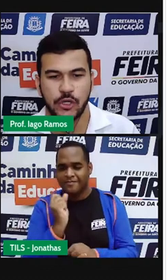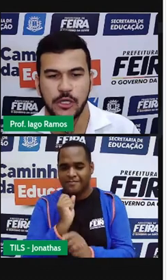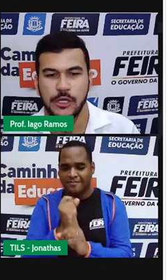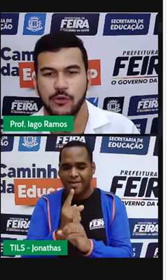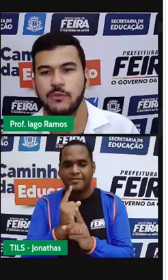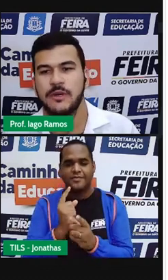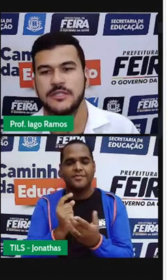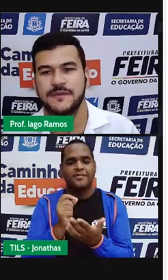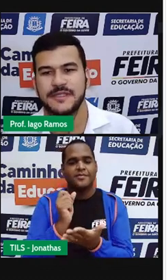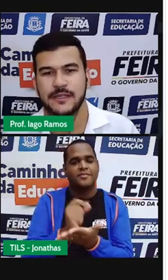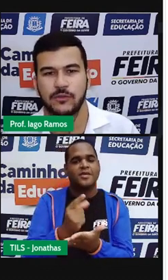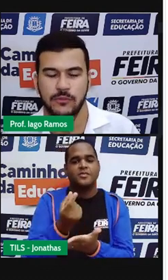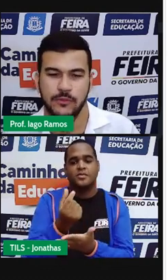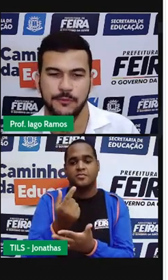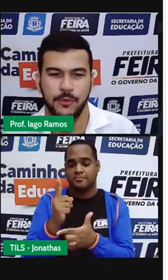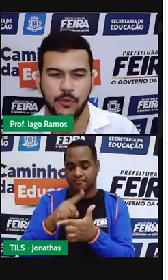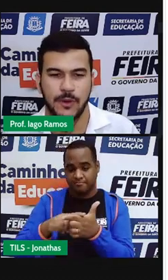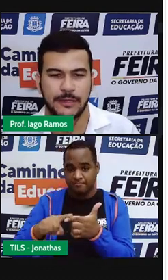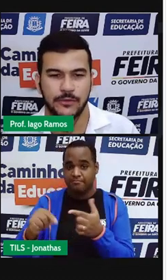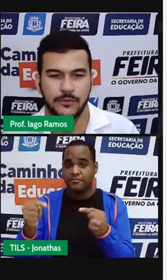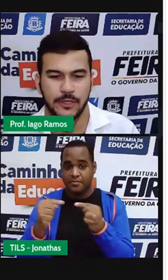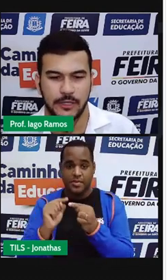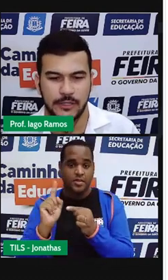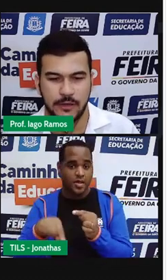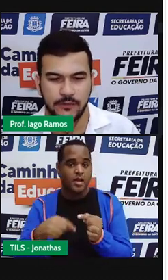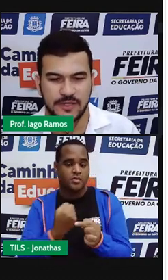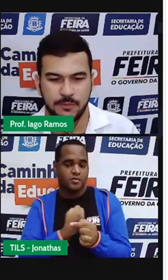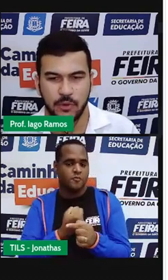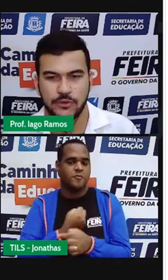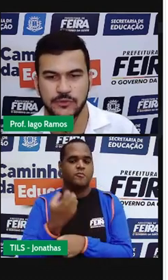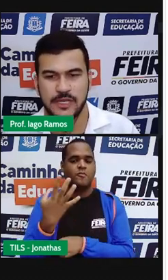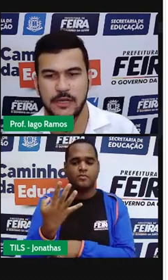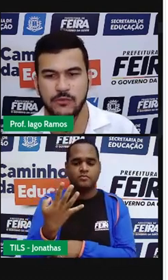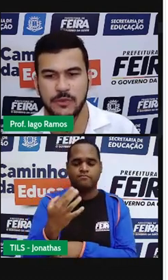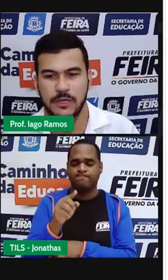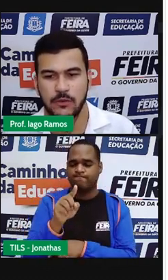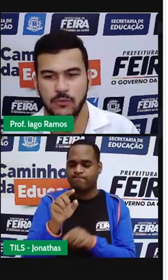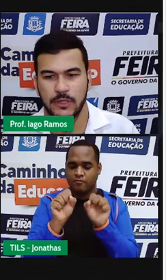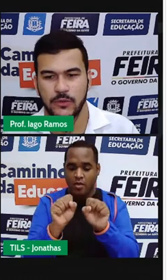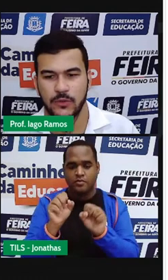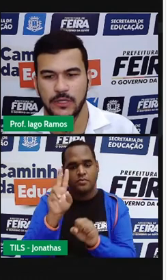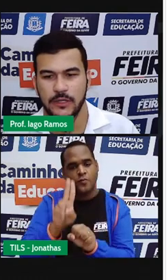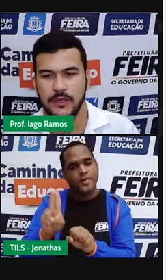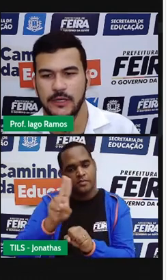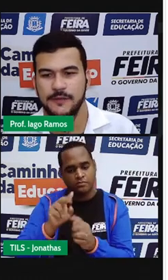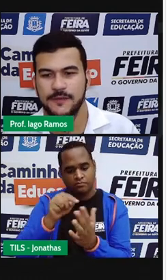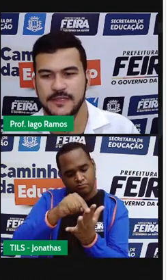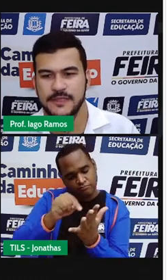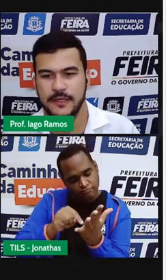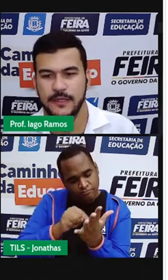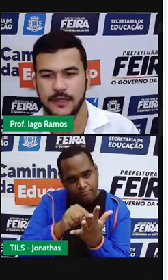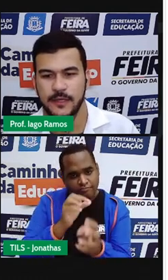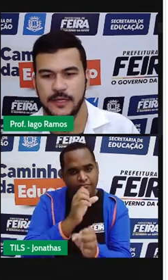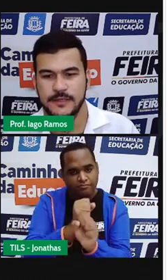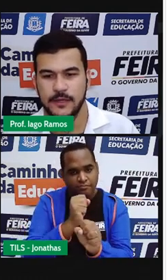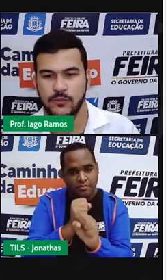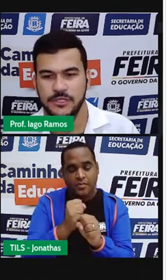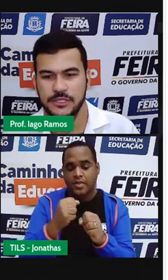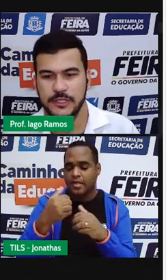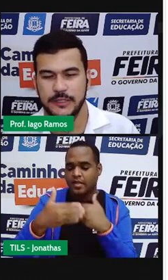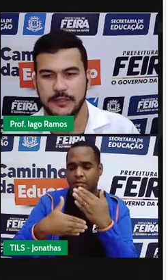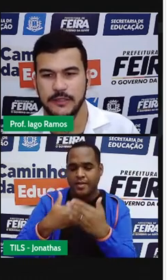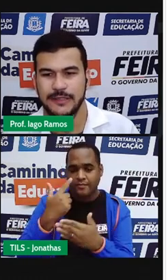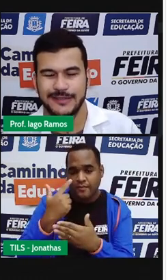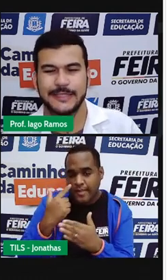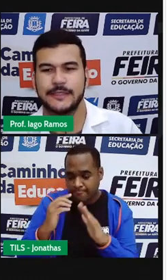só uma divisão por 4. E aí você pode usar uma calculadora e fazer essa